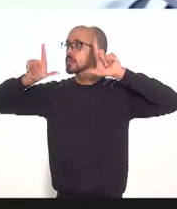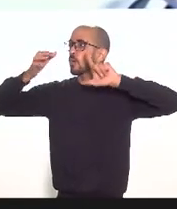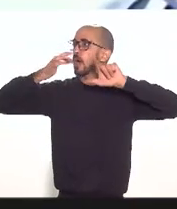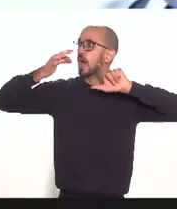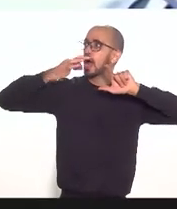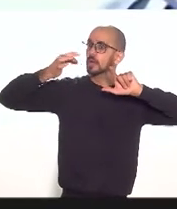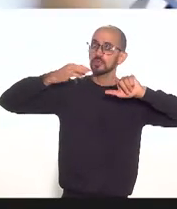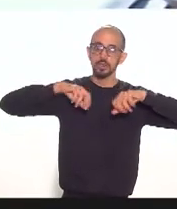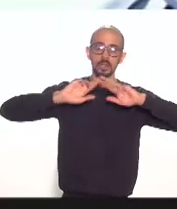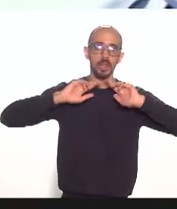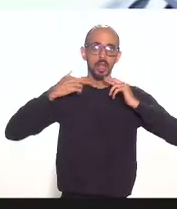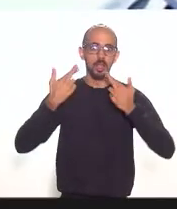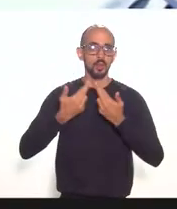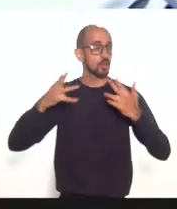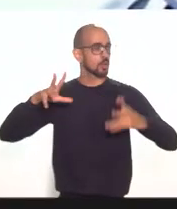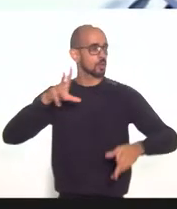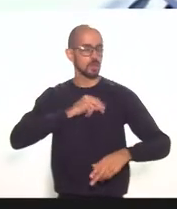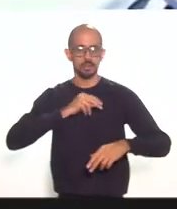reunião fica